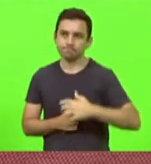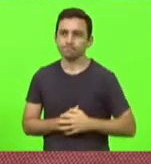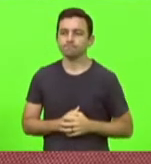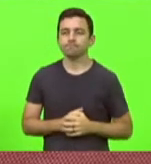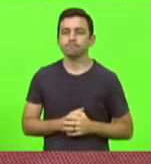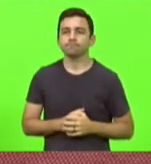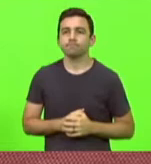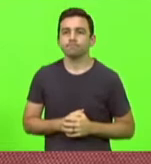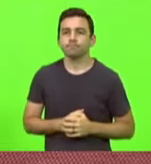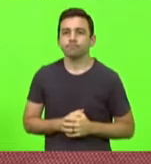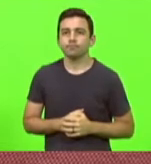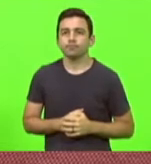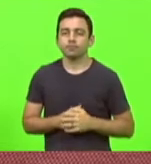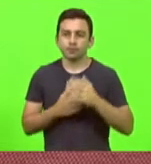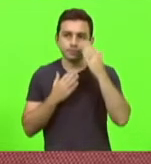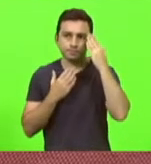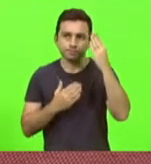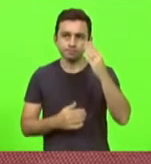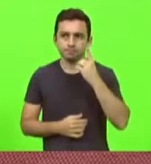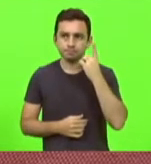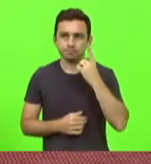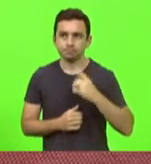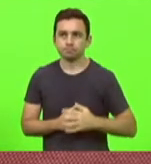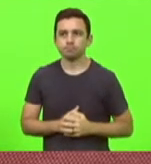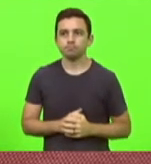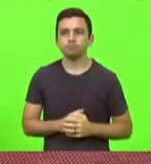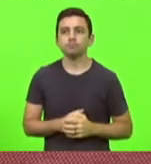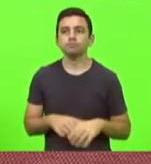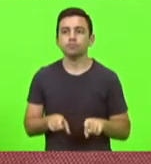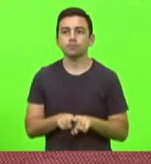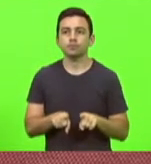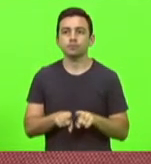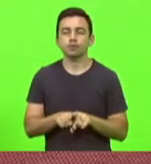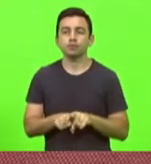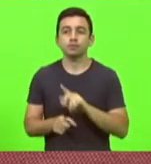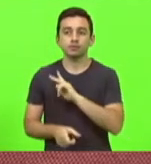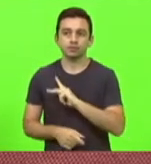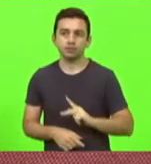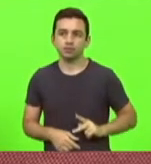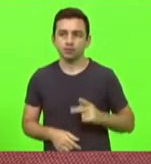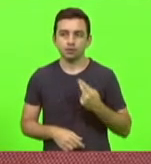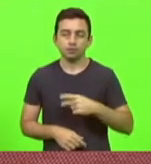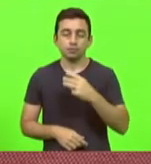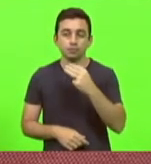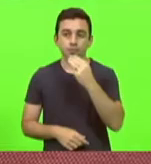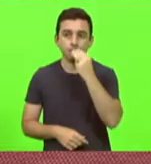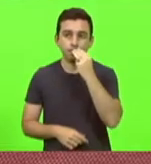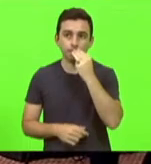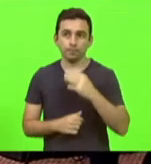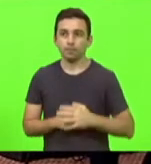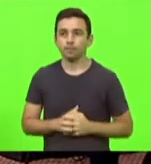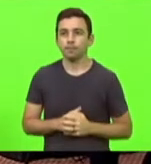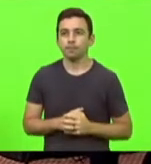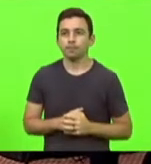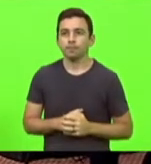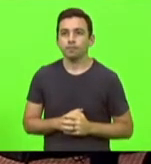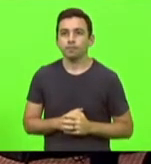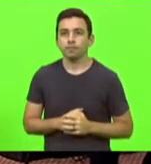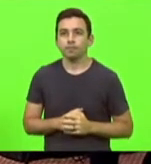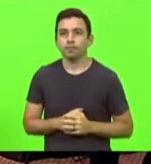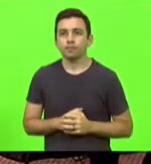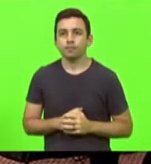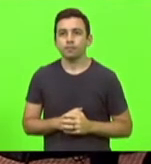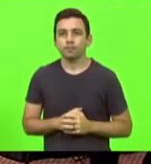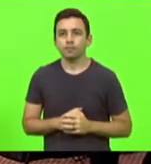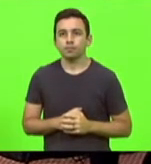Obrigado, deputado. Como vota o presidente da Casa, Moacir Sopelsa? Conforme